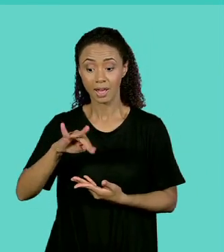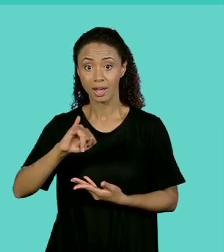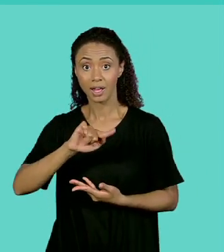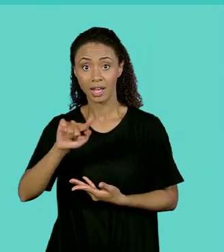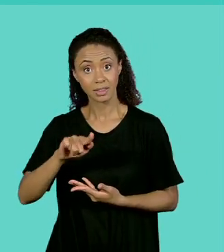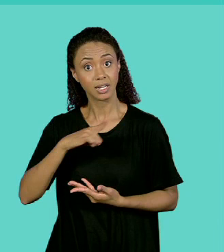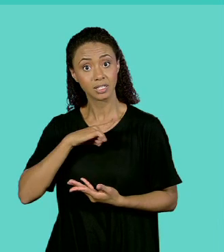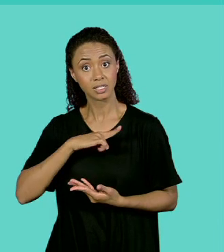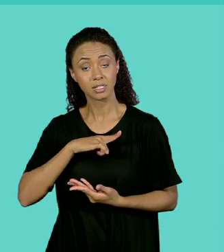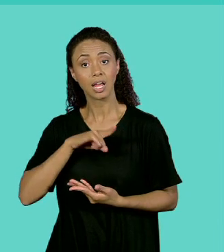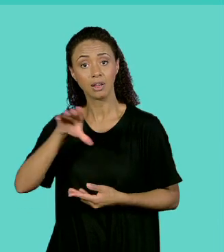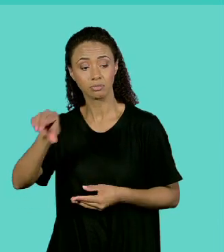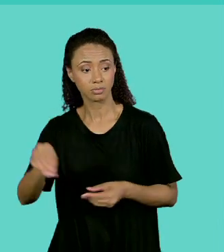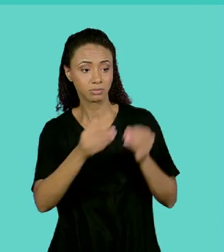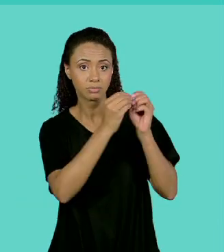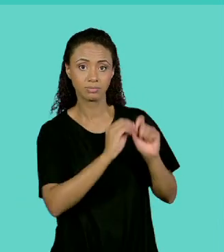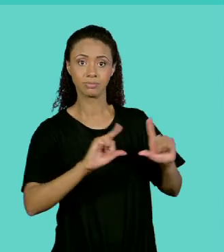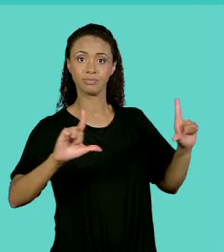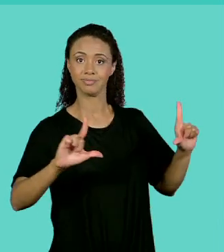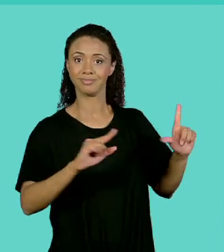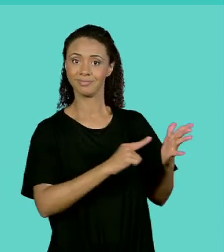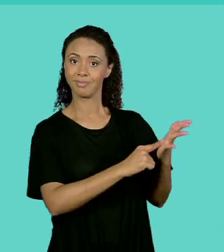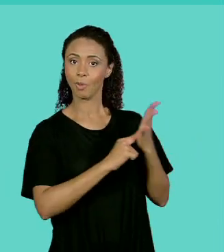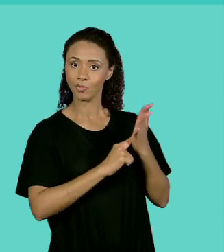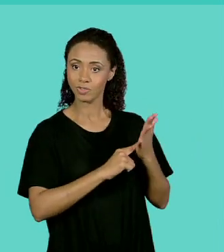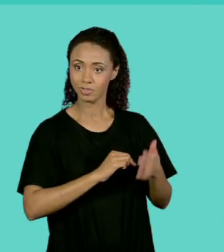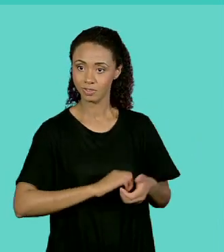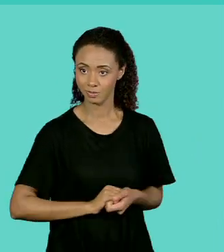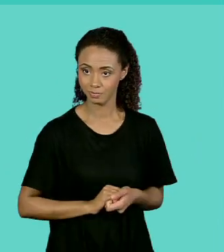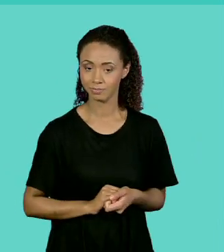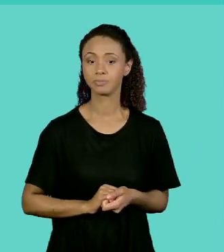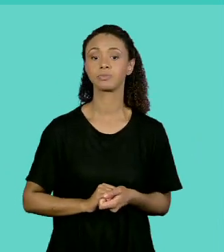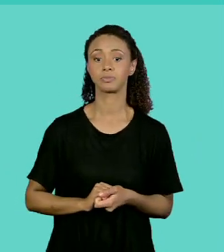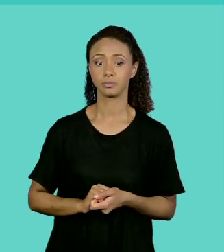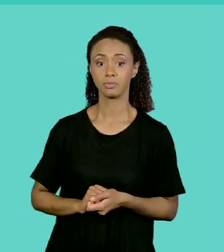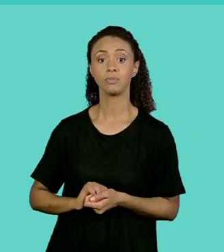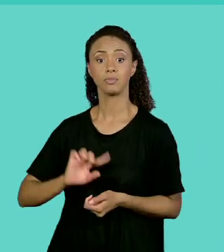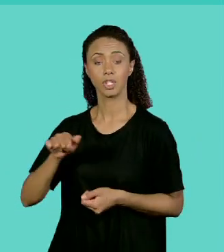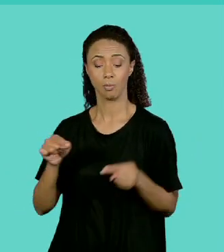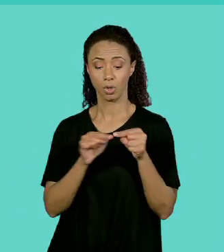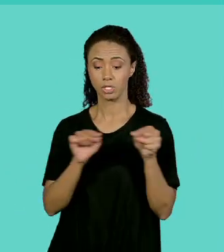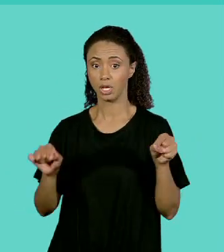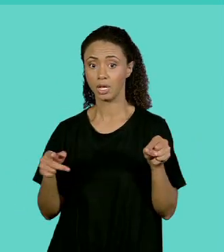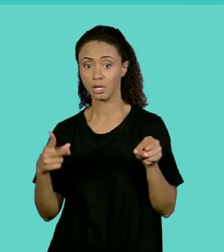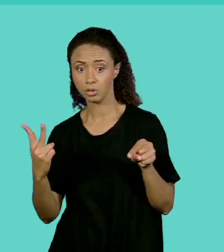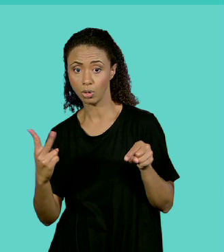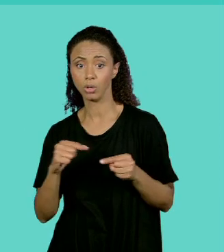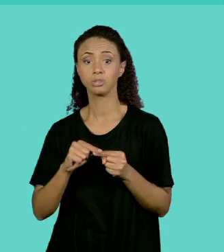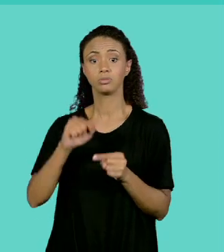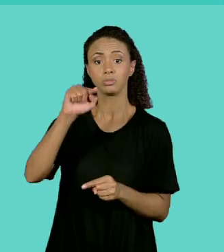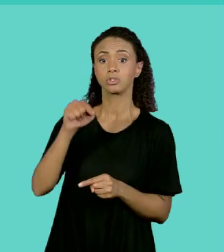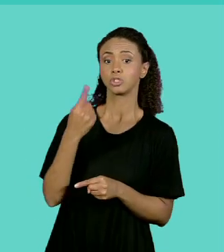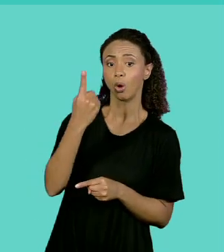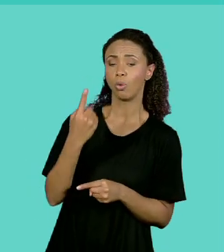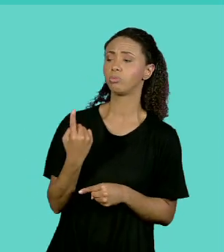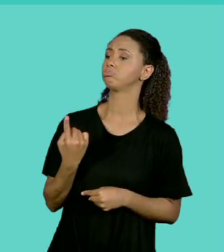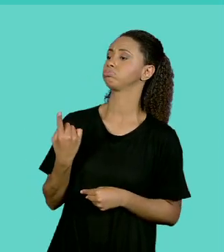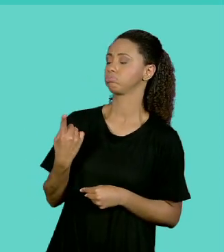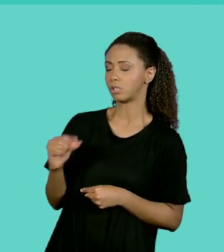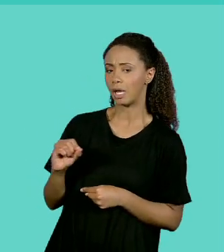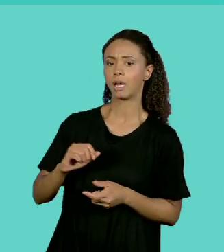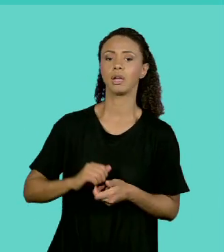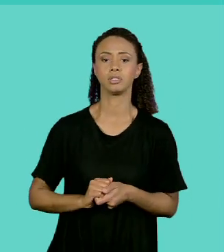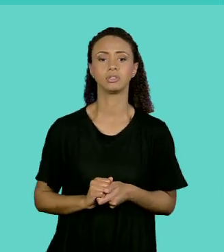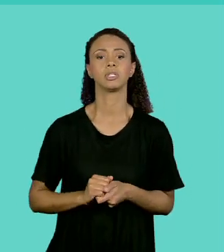Linha 1, coluna 2. O valor é 20. Linha 2, coluna 1. O valor é 10. E de linha